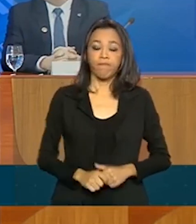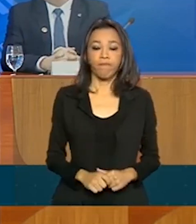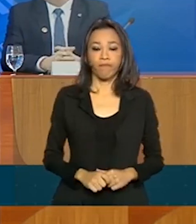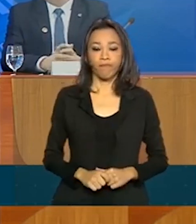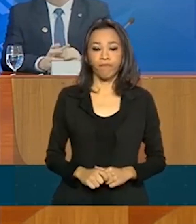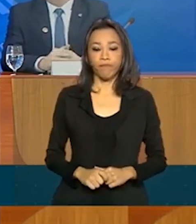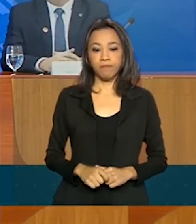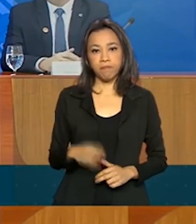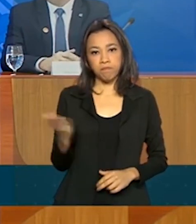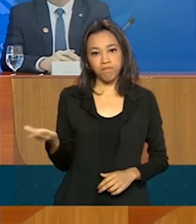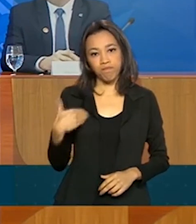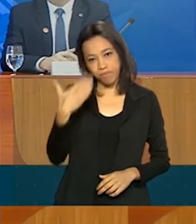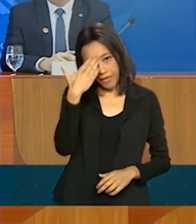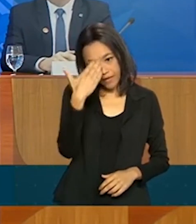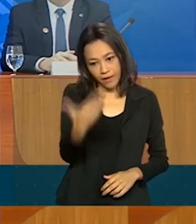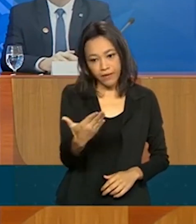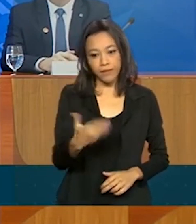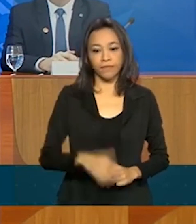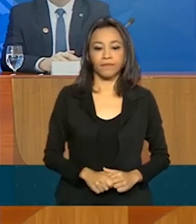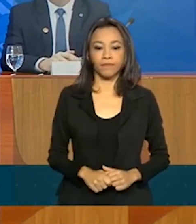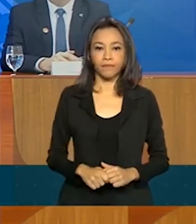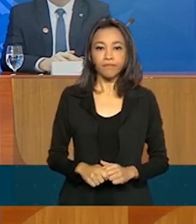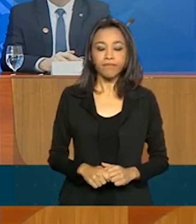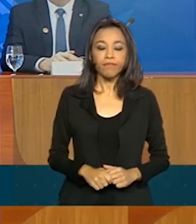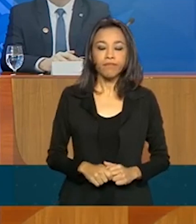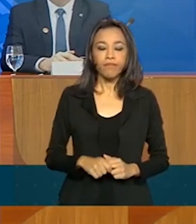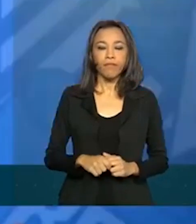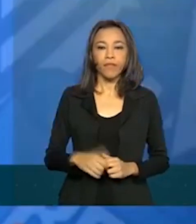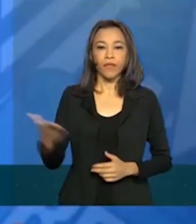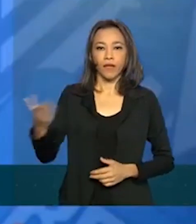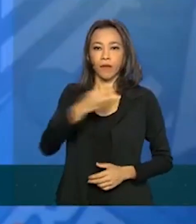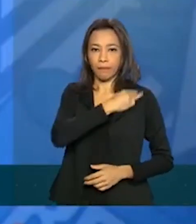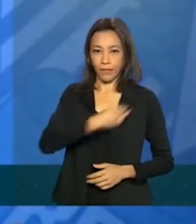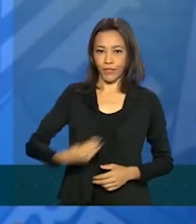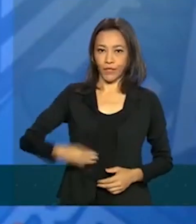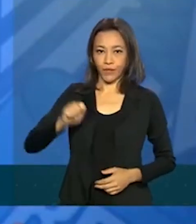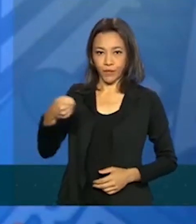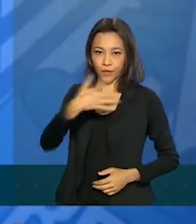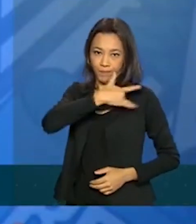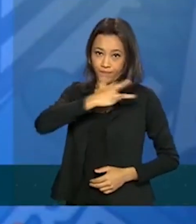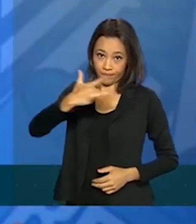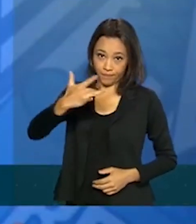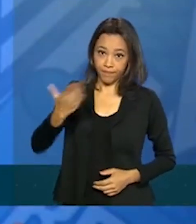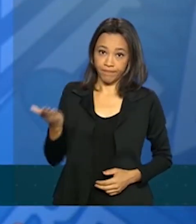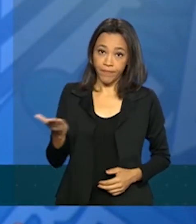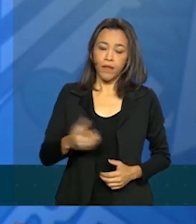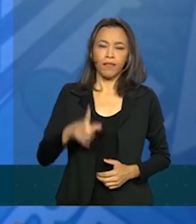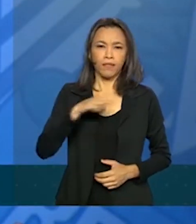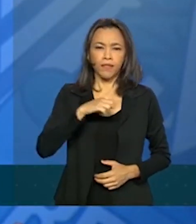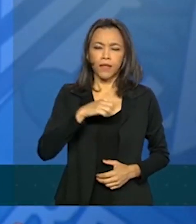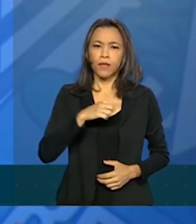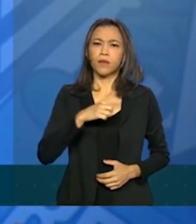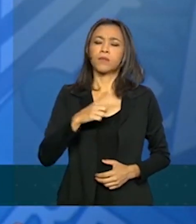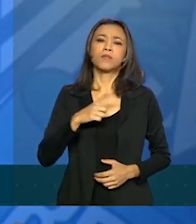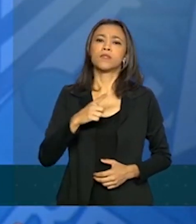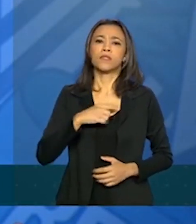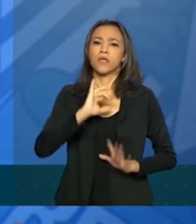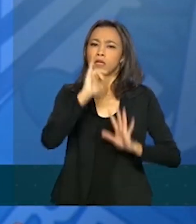Muito obrigado, ministro Onyx. Nós temos dados muito relevantes.